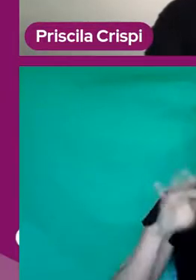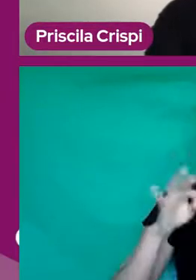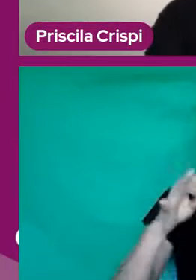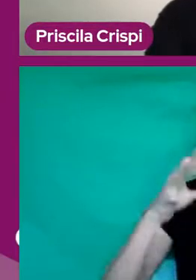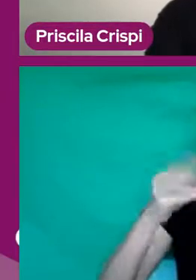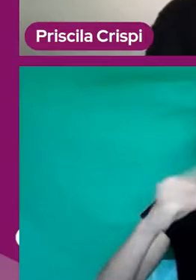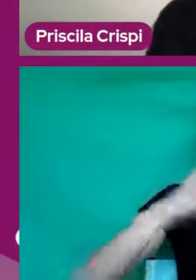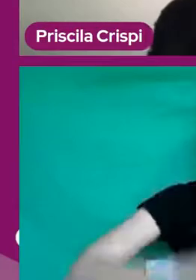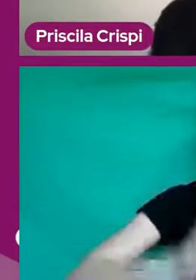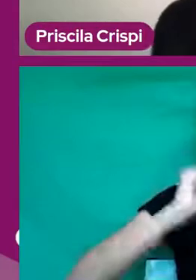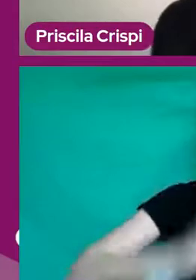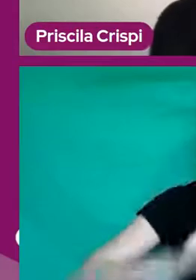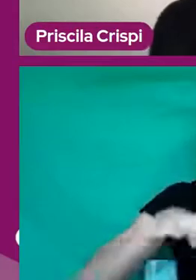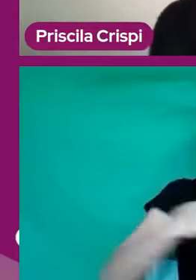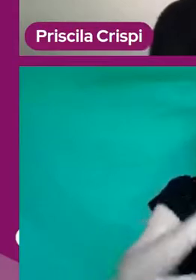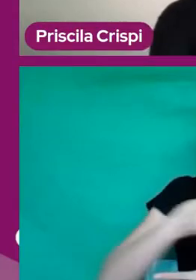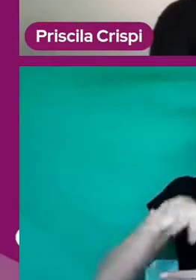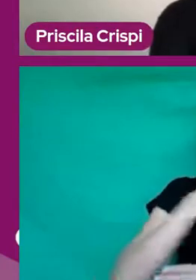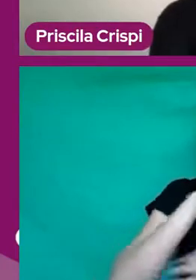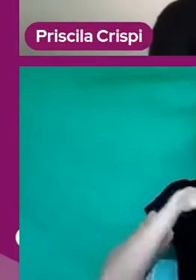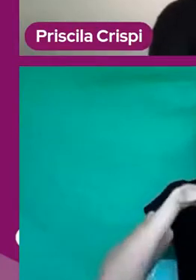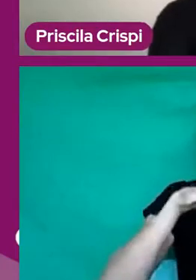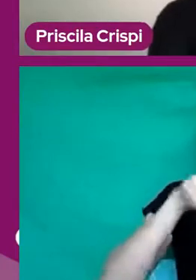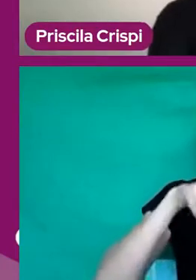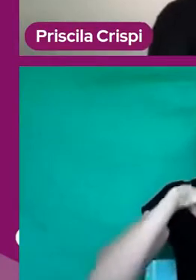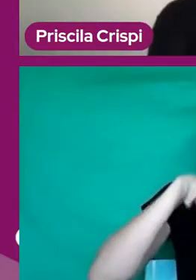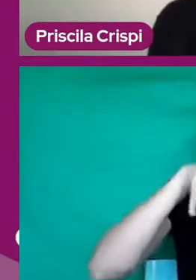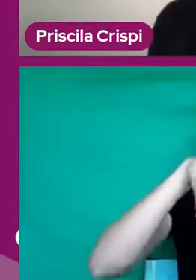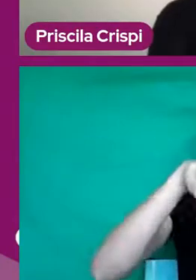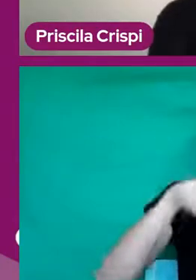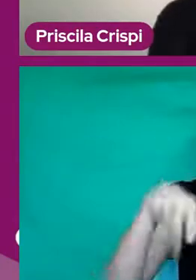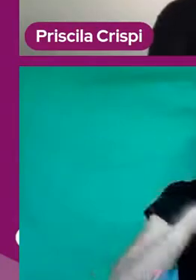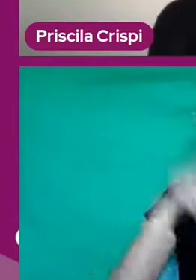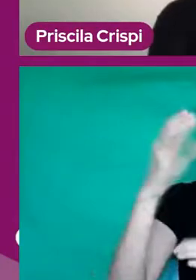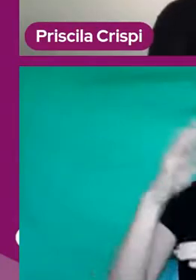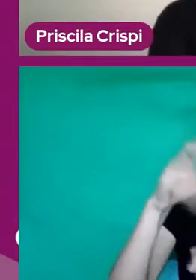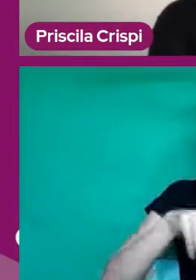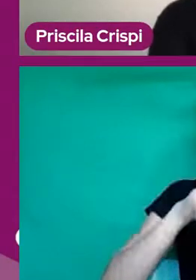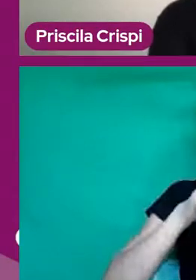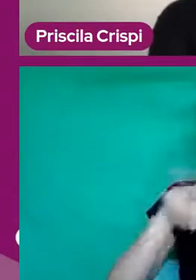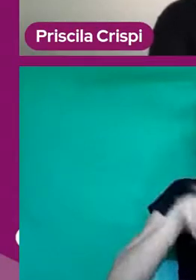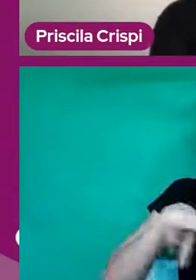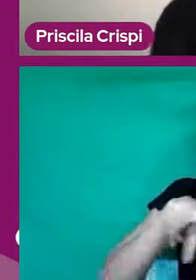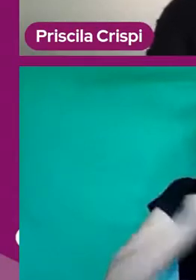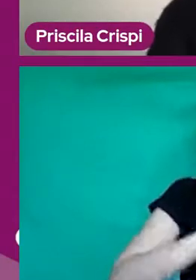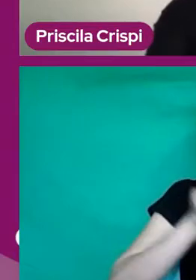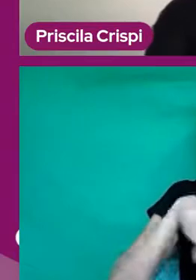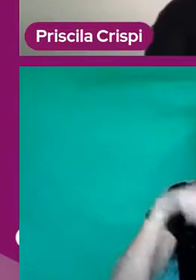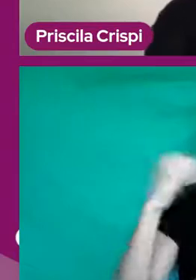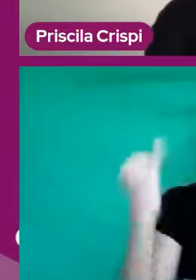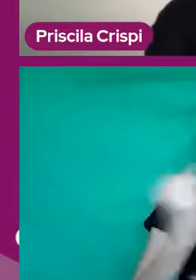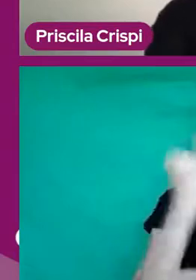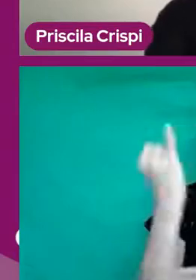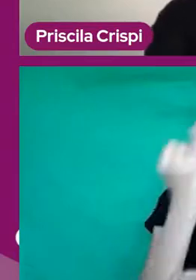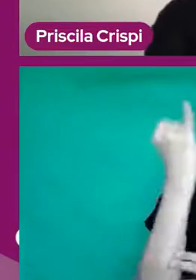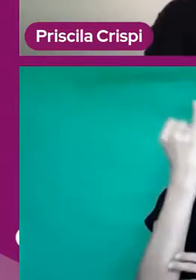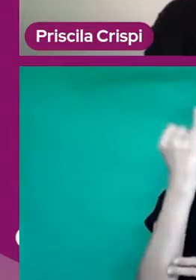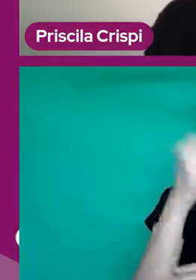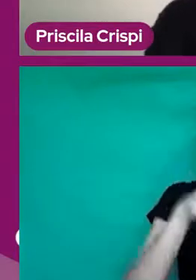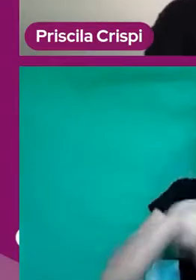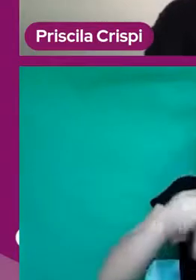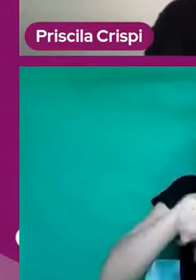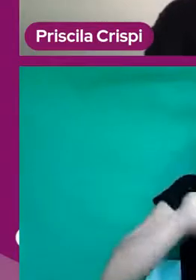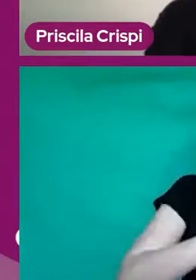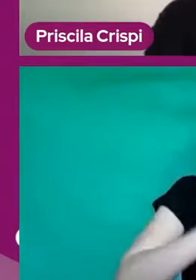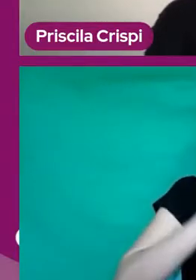transitam nesse universo. Por isso que o audiovisual não poderia ficar fora. O audiovisual é